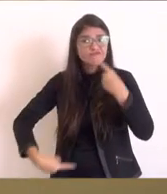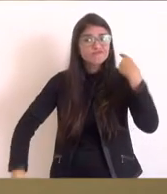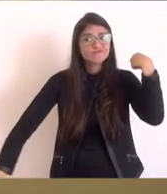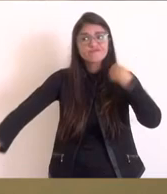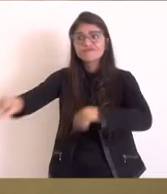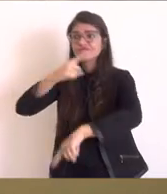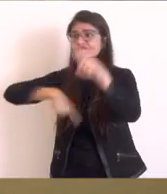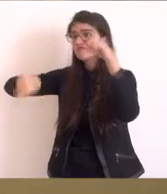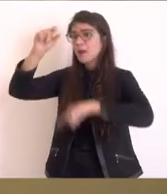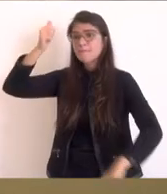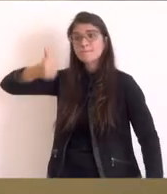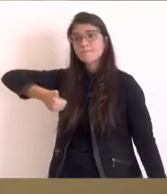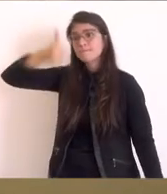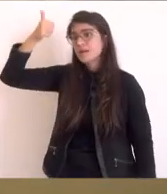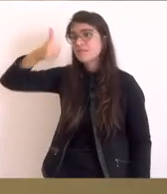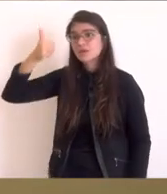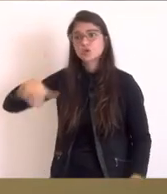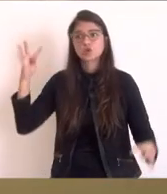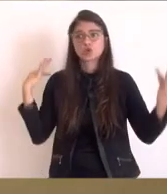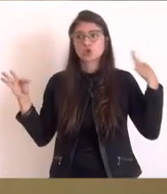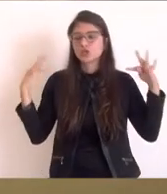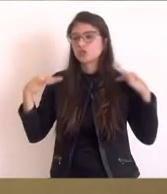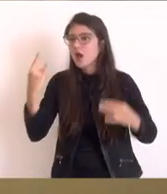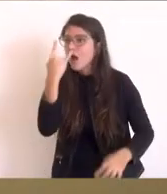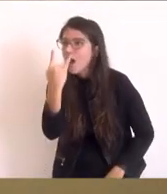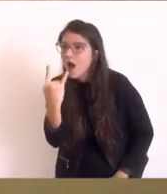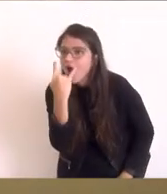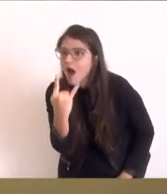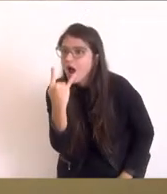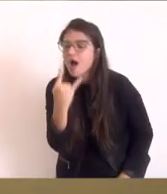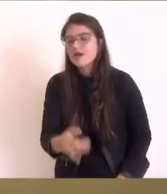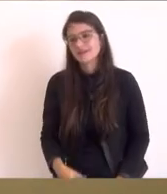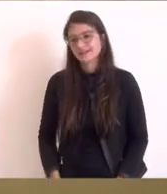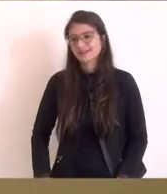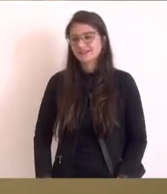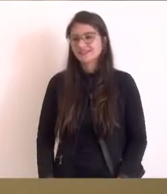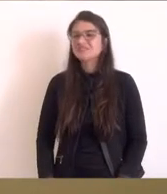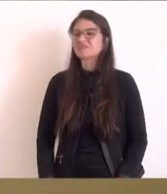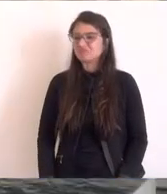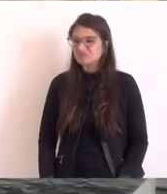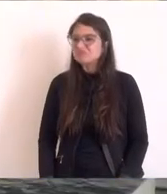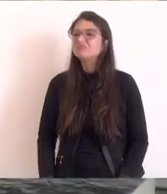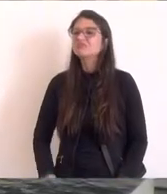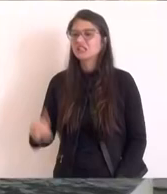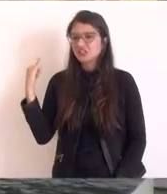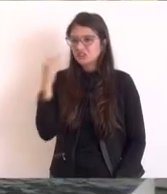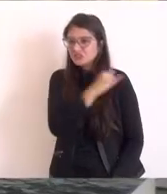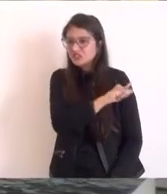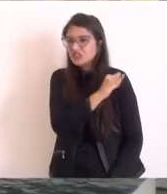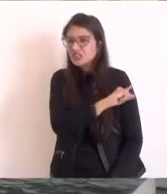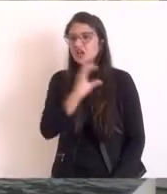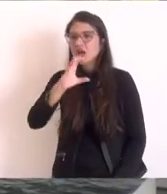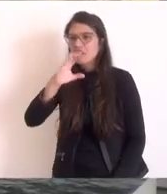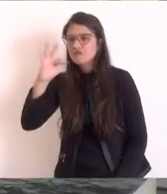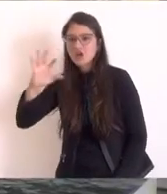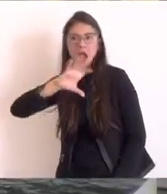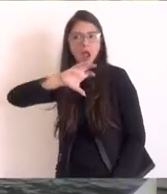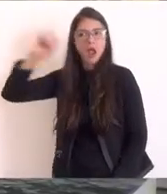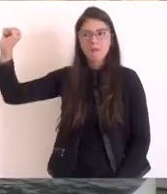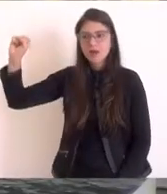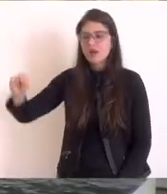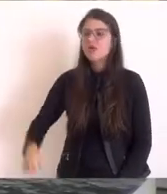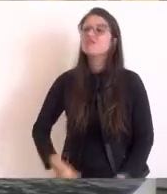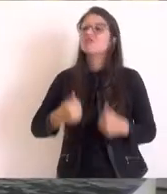turistas nacionais em todo o interior do Estado do Rio e uma das maiores do Brasil. Cabo Frio recebeu, em